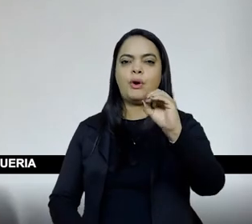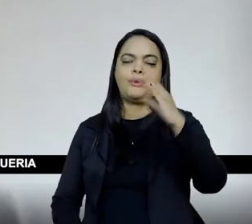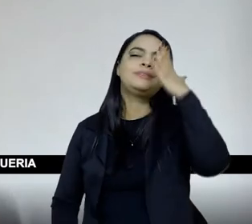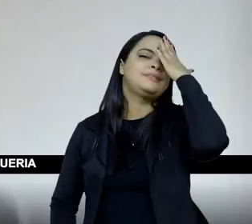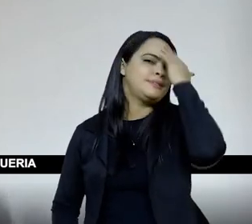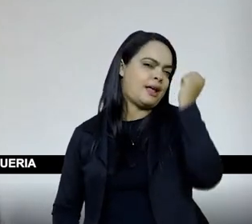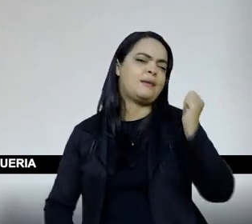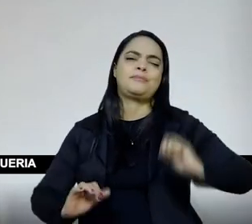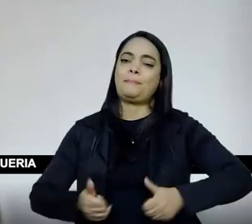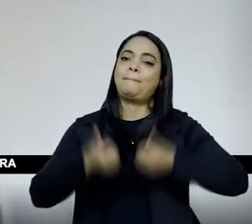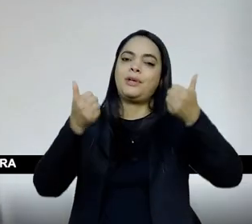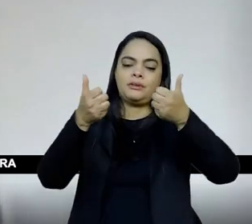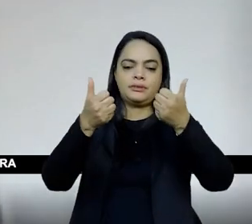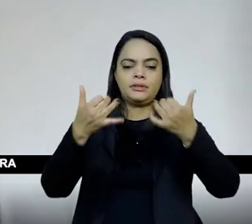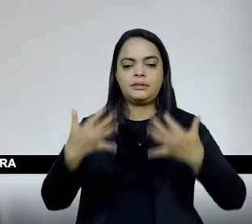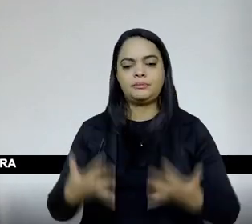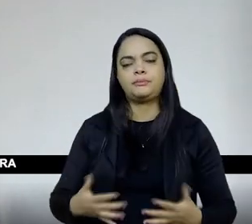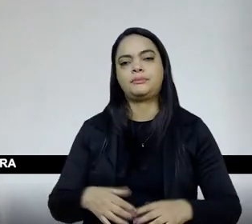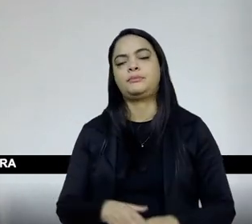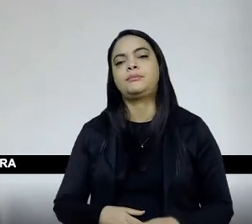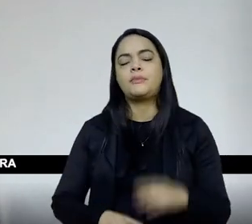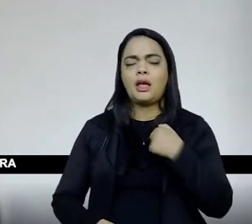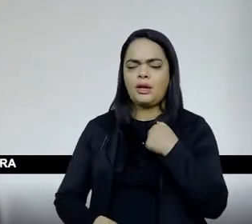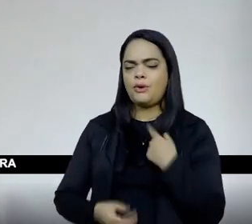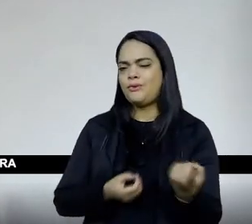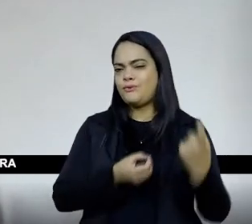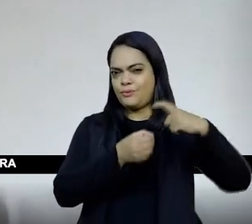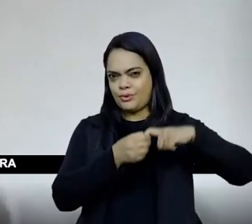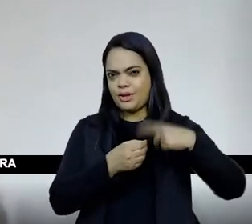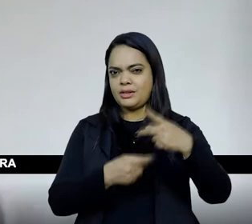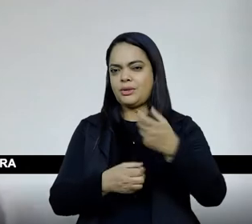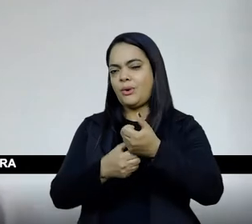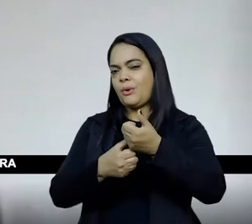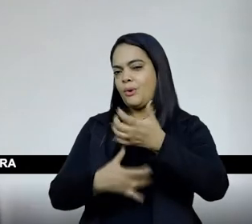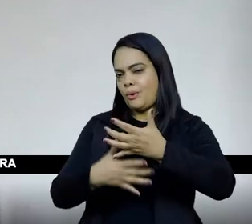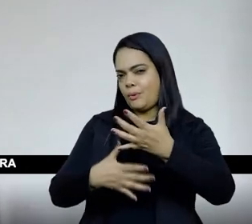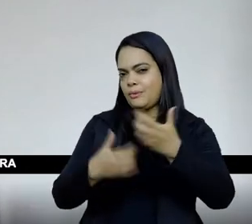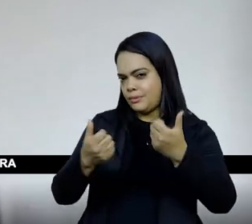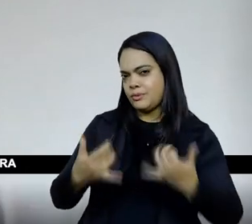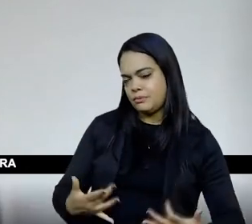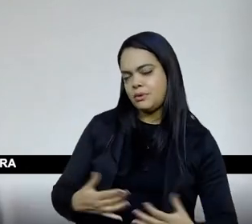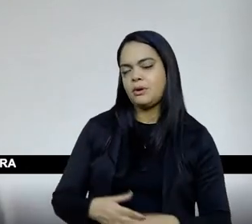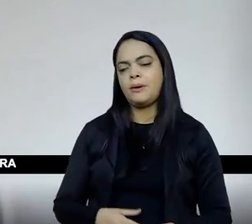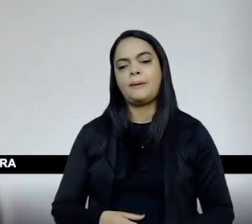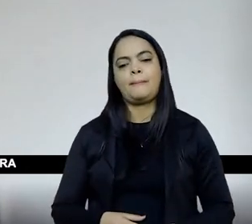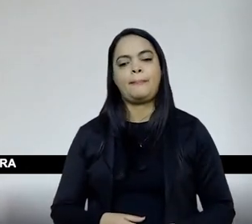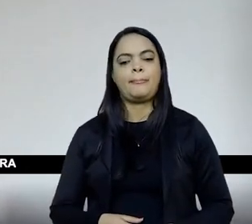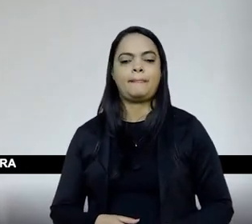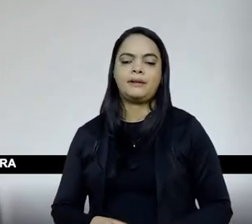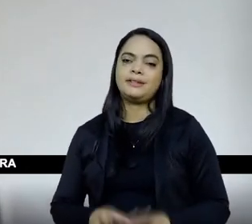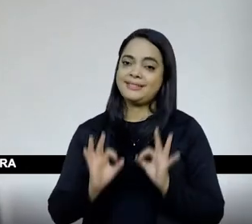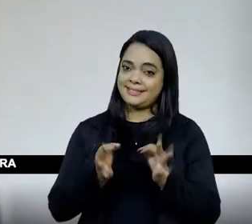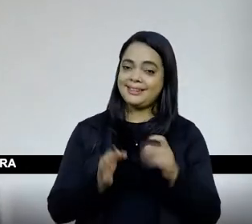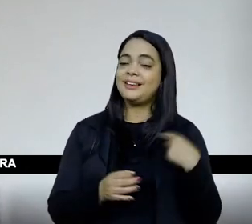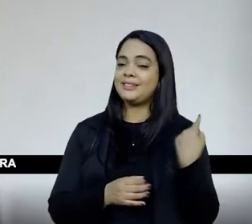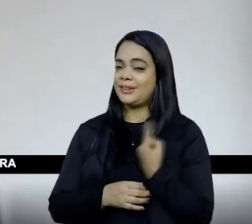do que eu, mas só eu queria voltar atrás um pouco de um comentário seu, Melinda, que eu tenho certeza que a gente